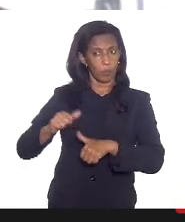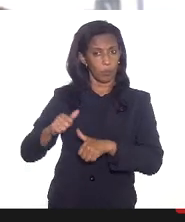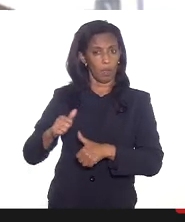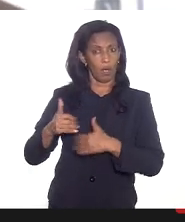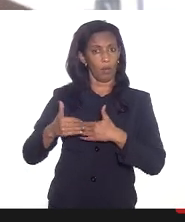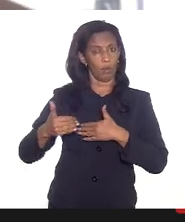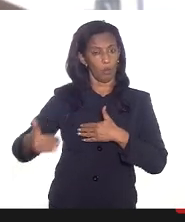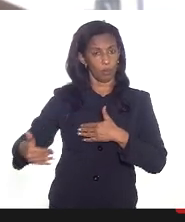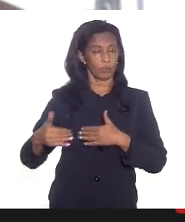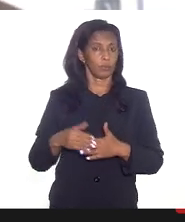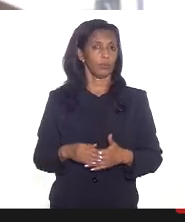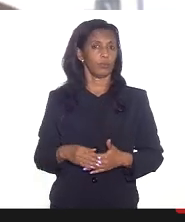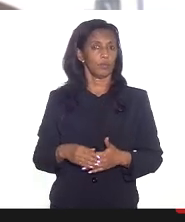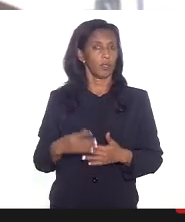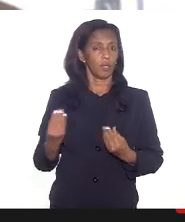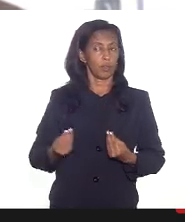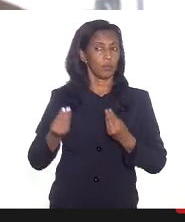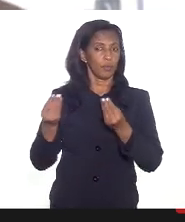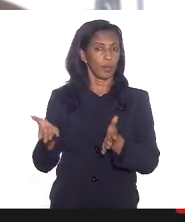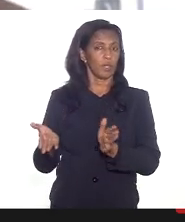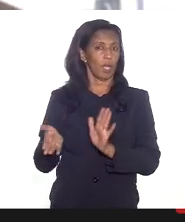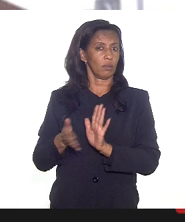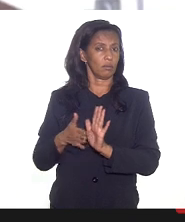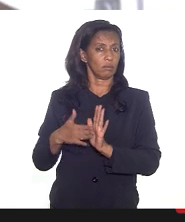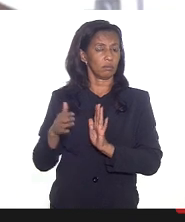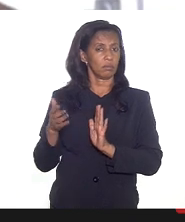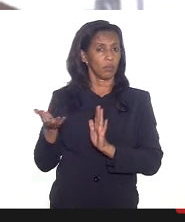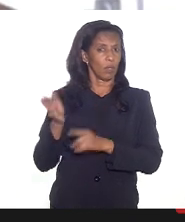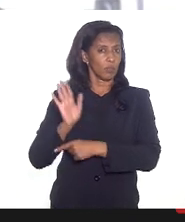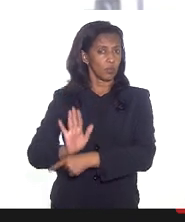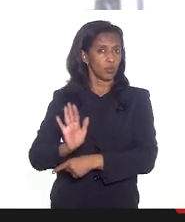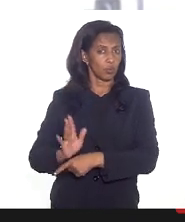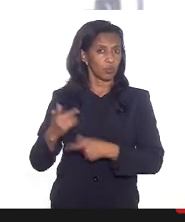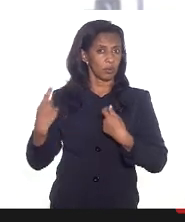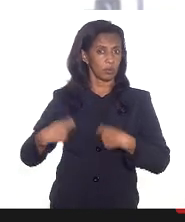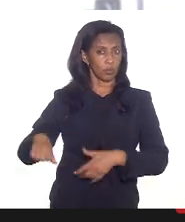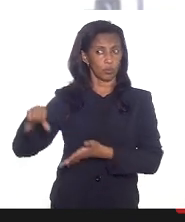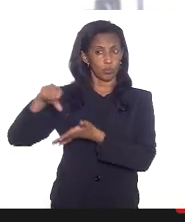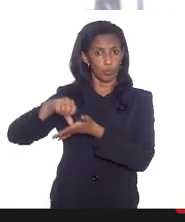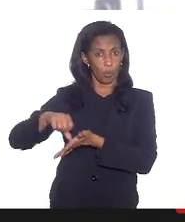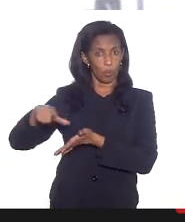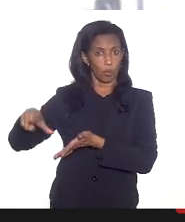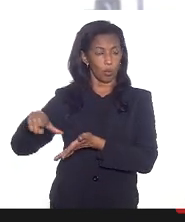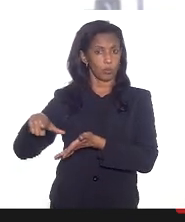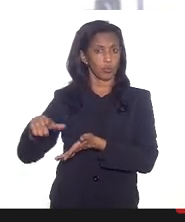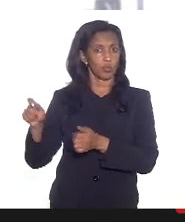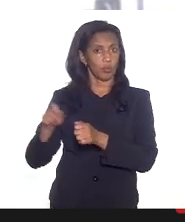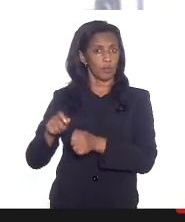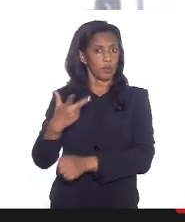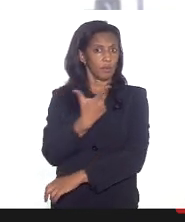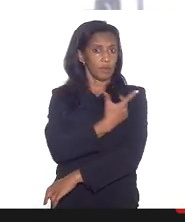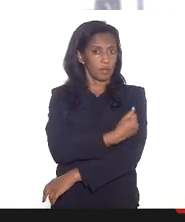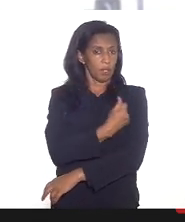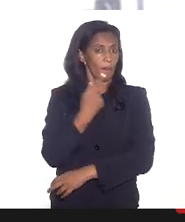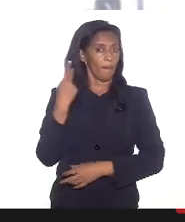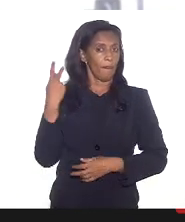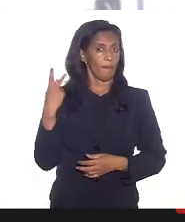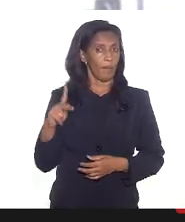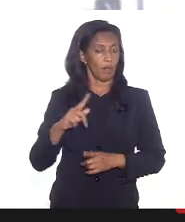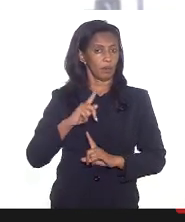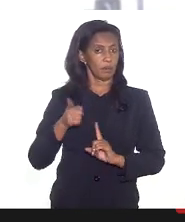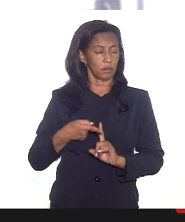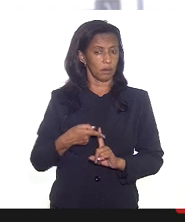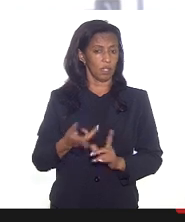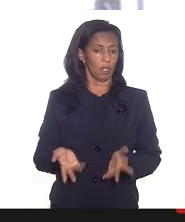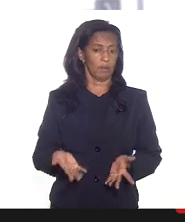atendimento que não foi dada uma publicização necessária dos postos que estavam realizando vacinação para gestantes